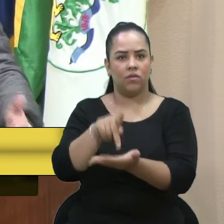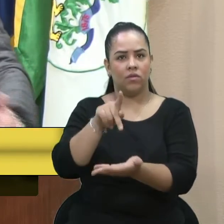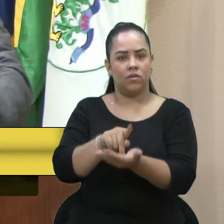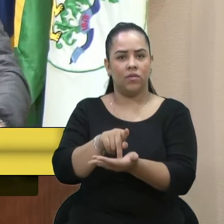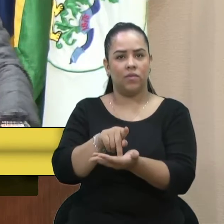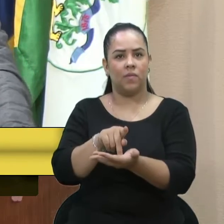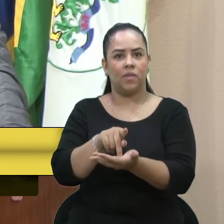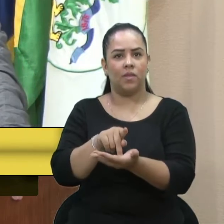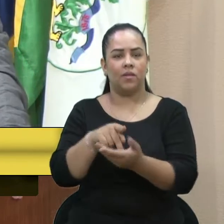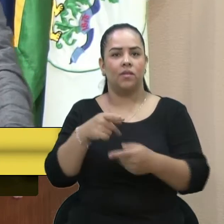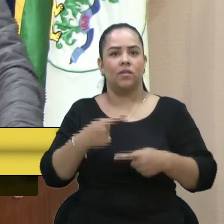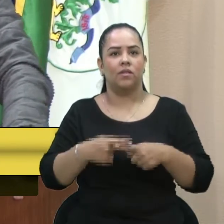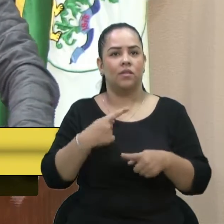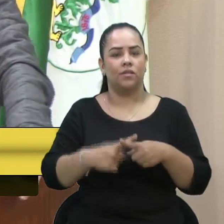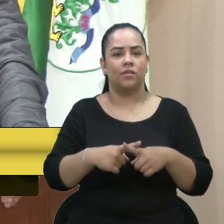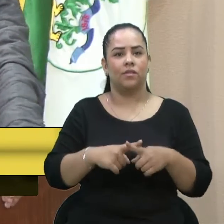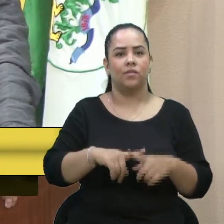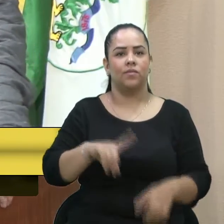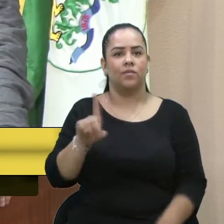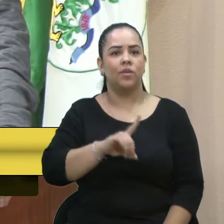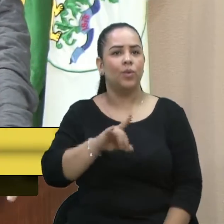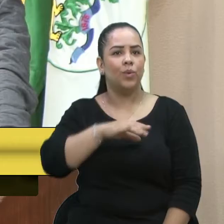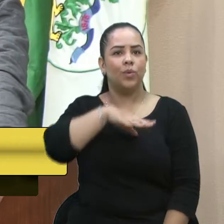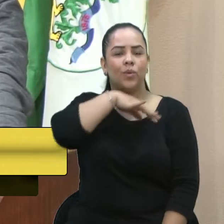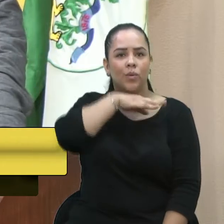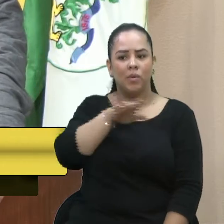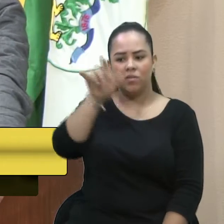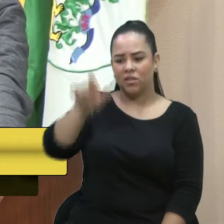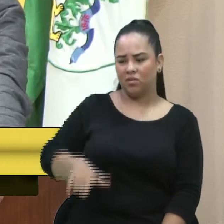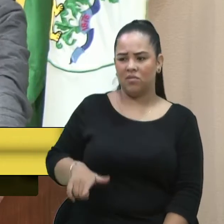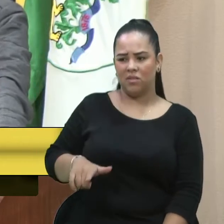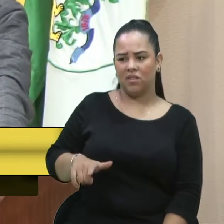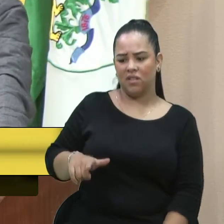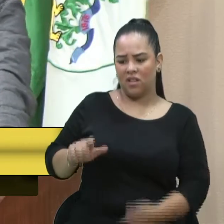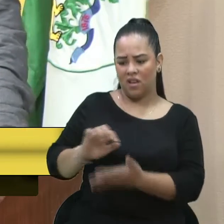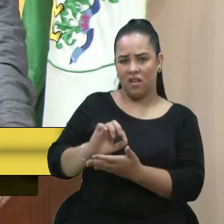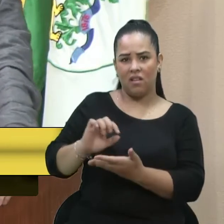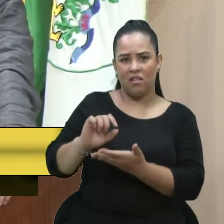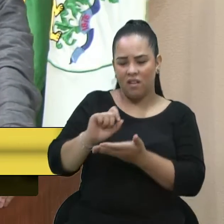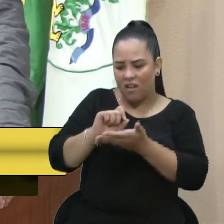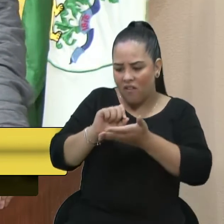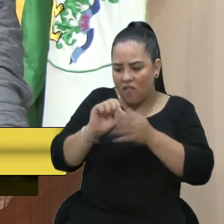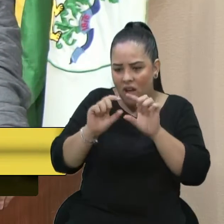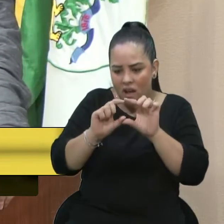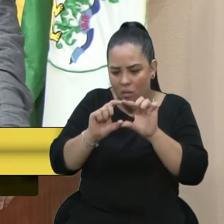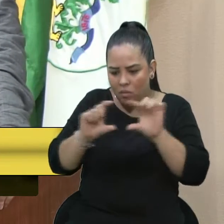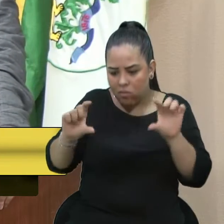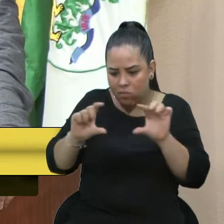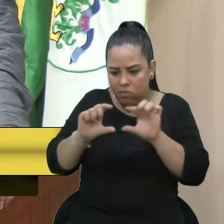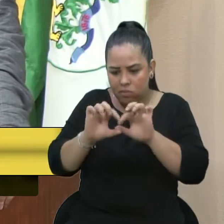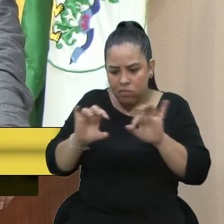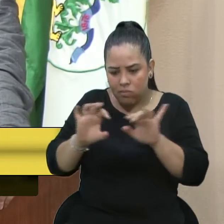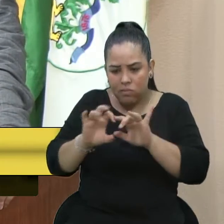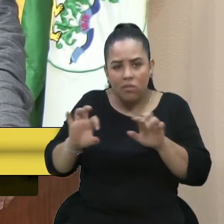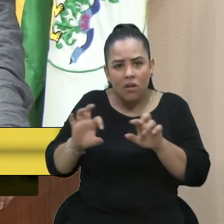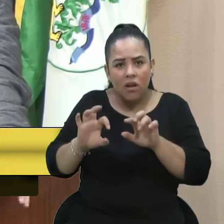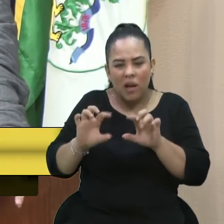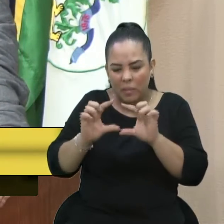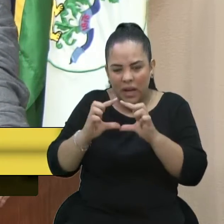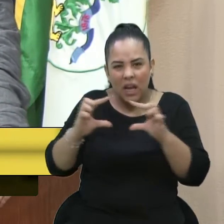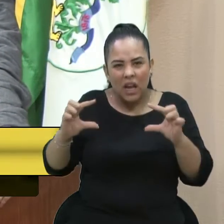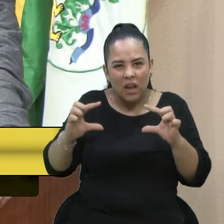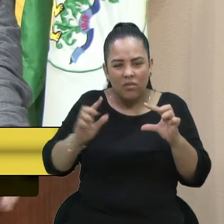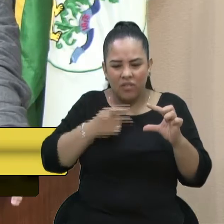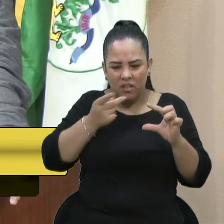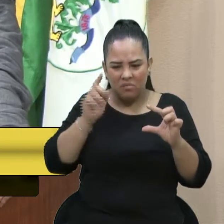prejudicar uma pessoa ou outra. Agora, uma pessoa me escrever uma notinha desse tamanho e me falar isso, né, é porque